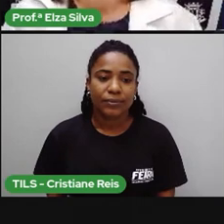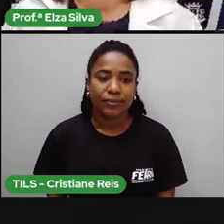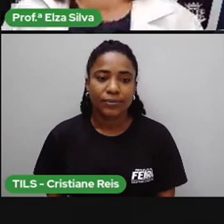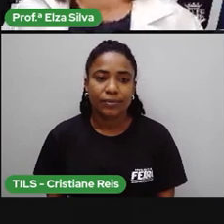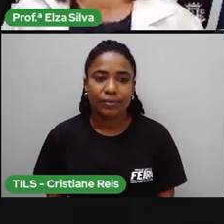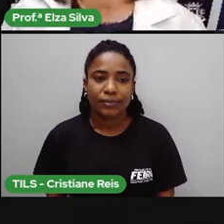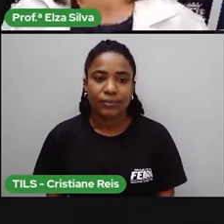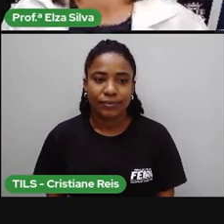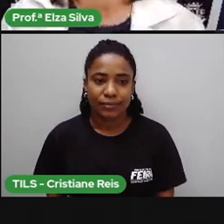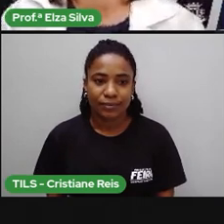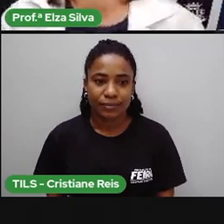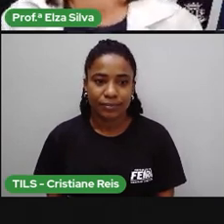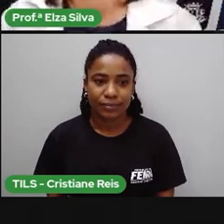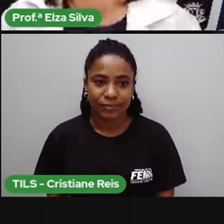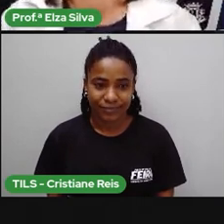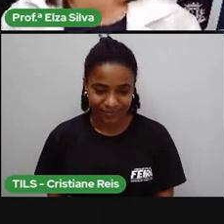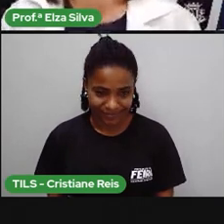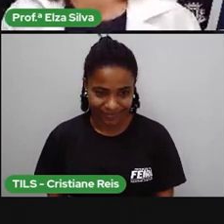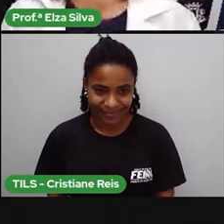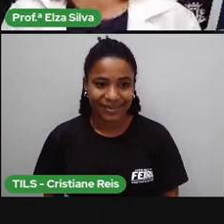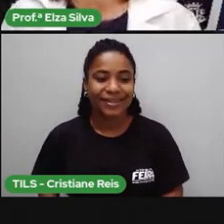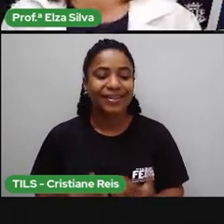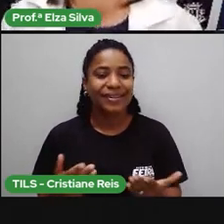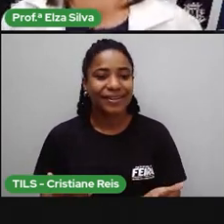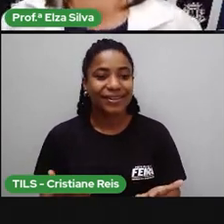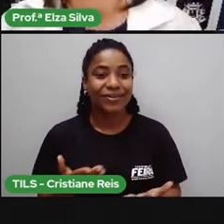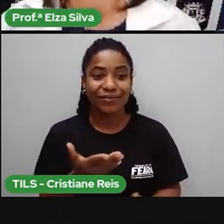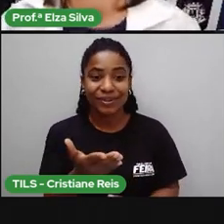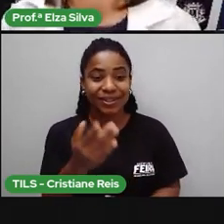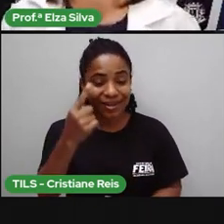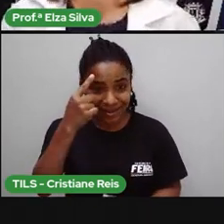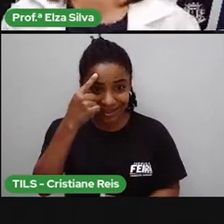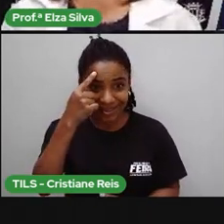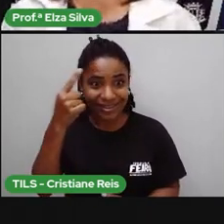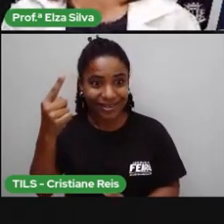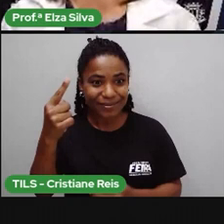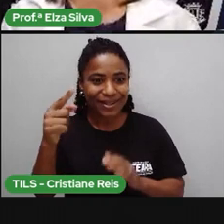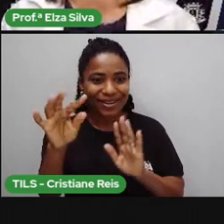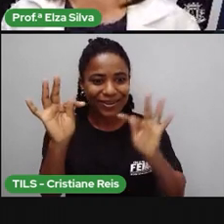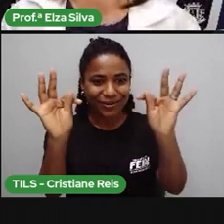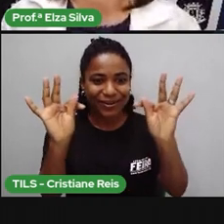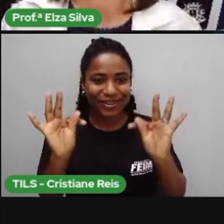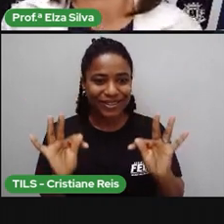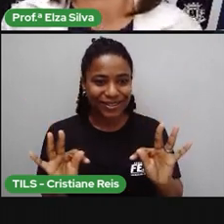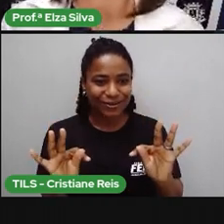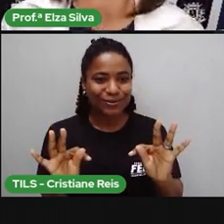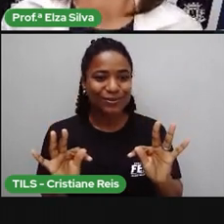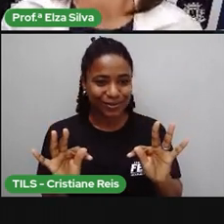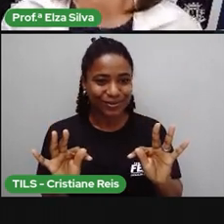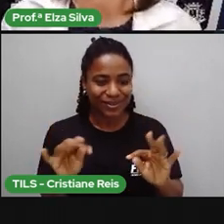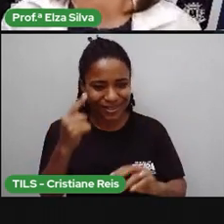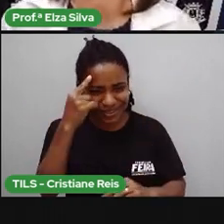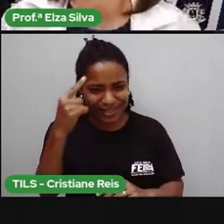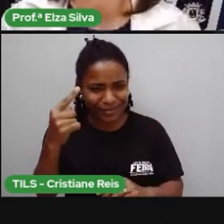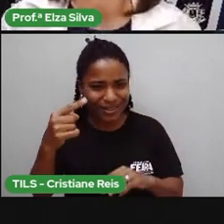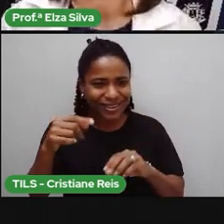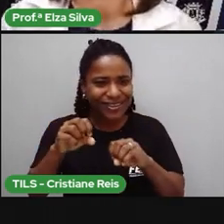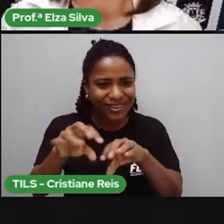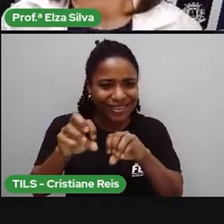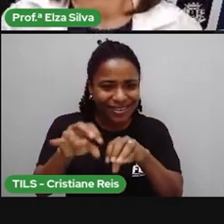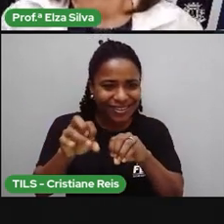Eu gostaria que vocês agora se lembrassem do texto que eu sugeri que vocês leissem na última aula.